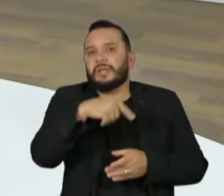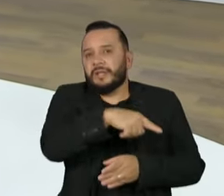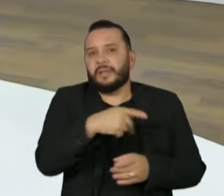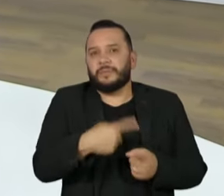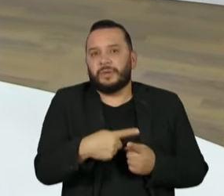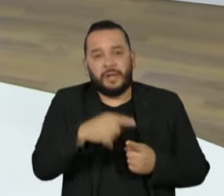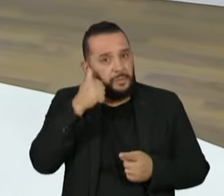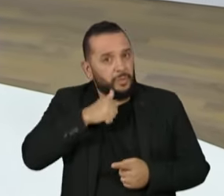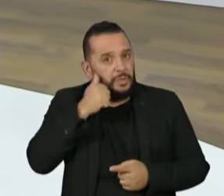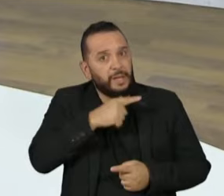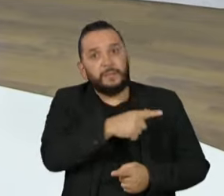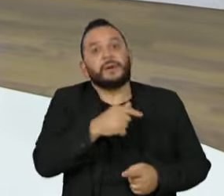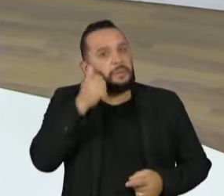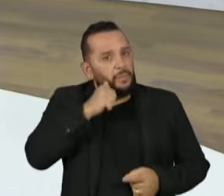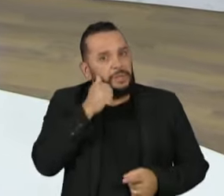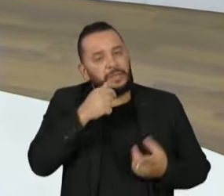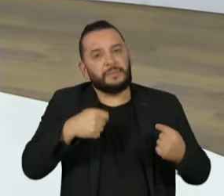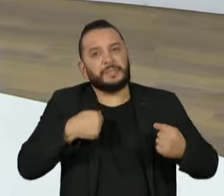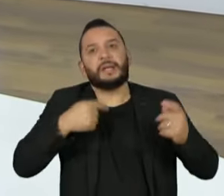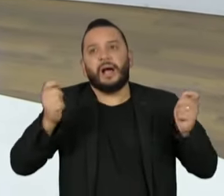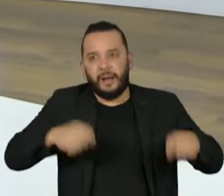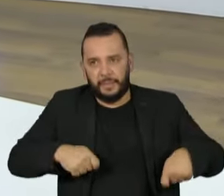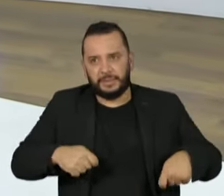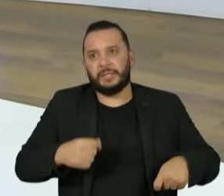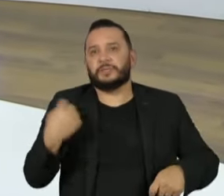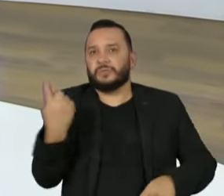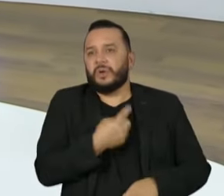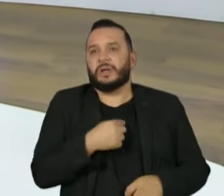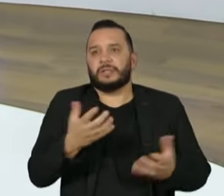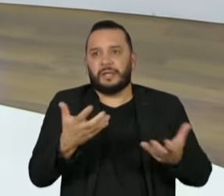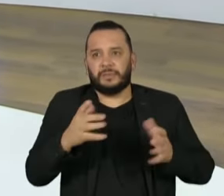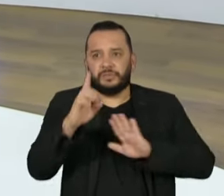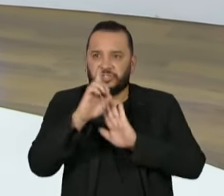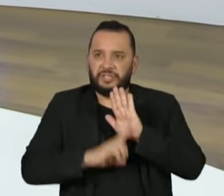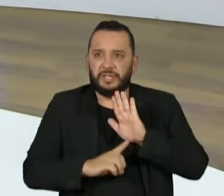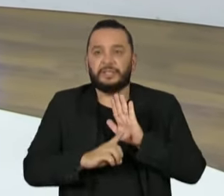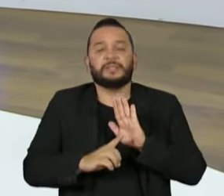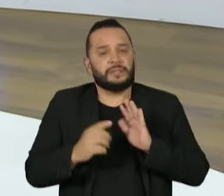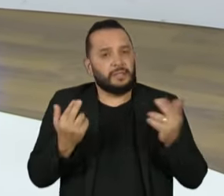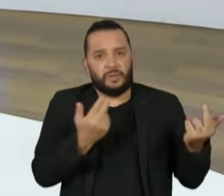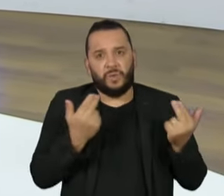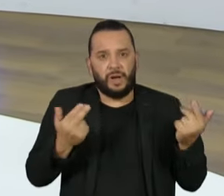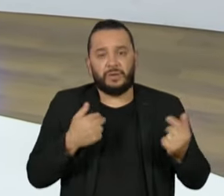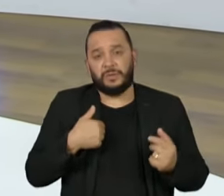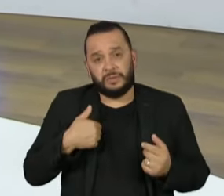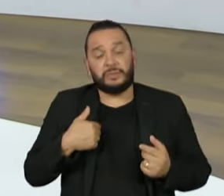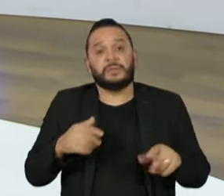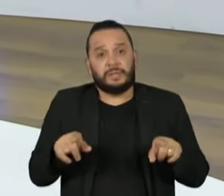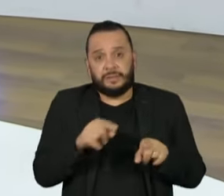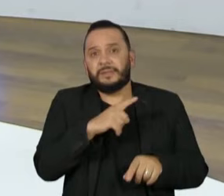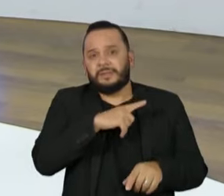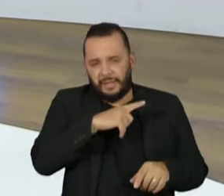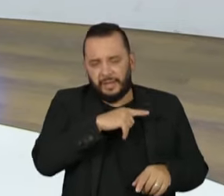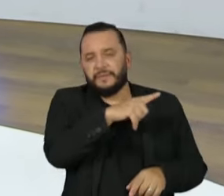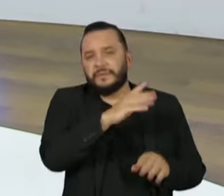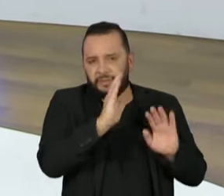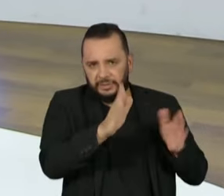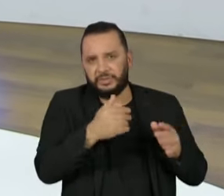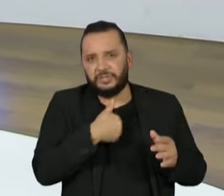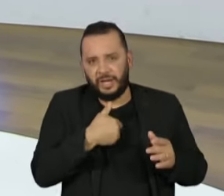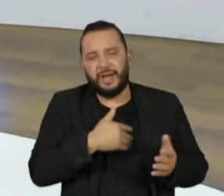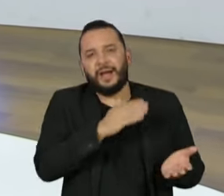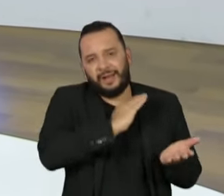se ela for competente. Nós queremos direitos iguais, nós não queremos mais direitos. Houve pedalada fiscal e houve contabilidade